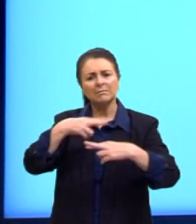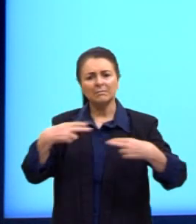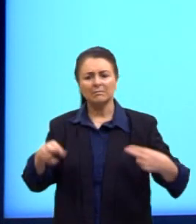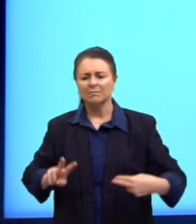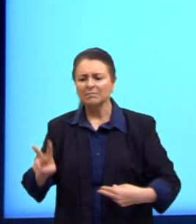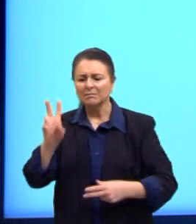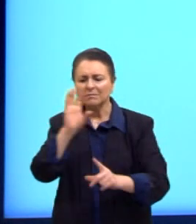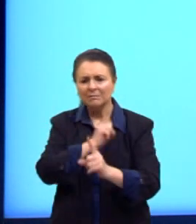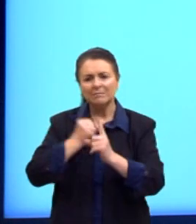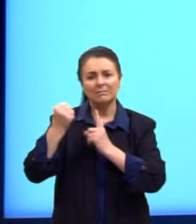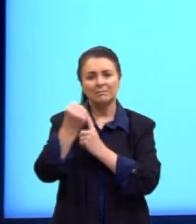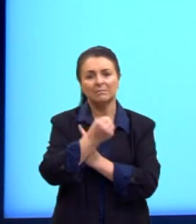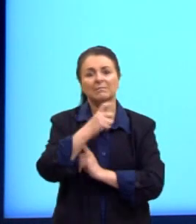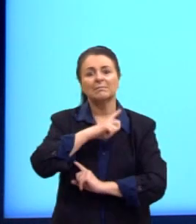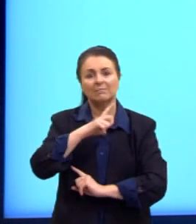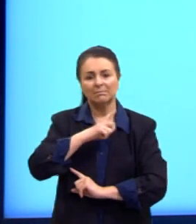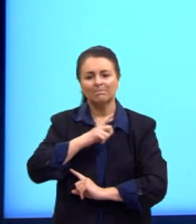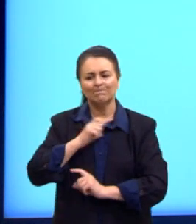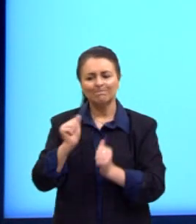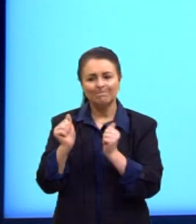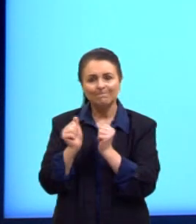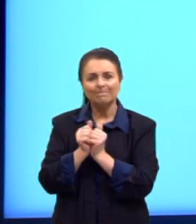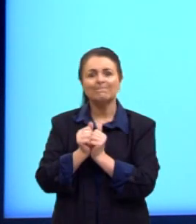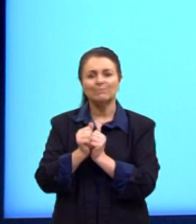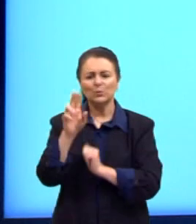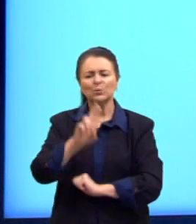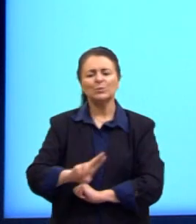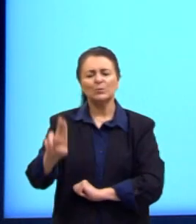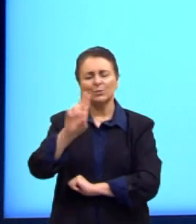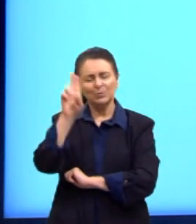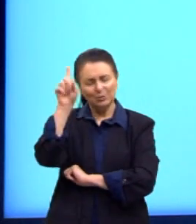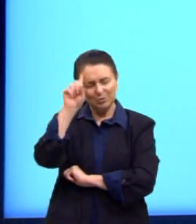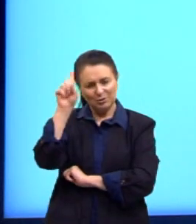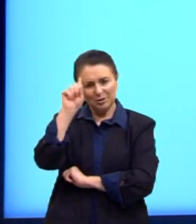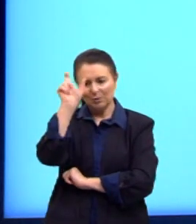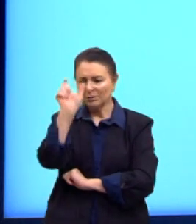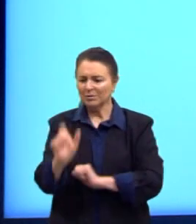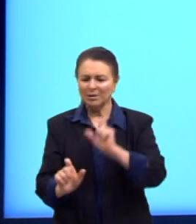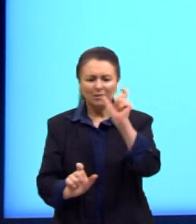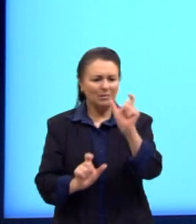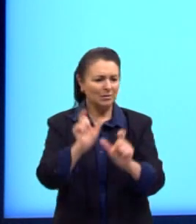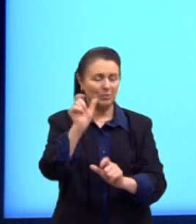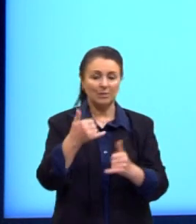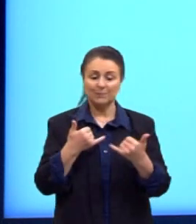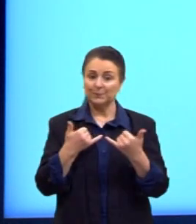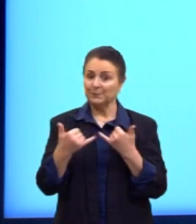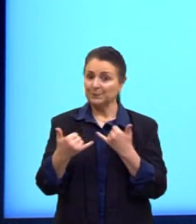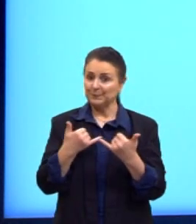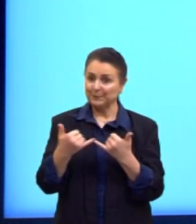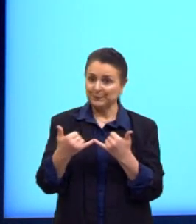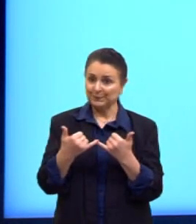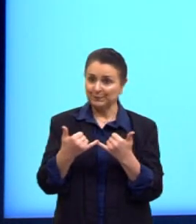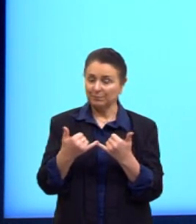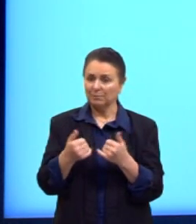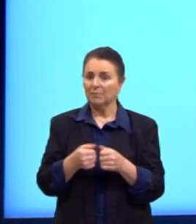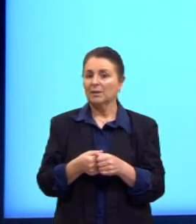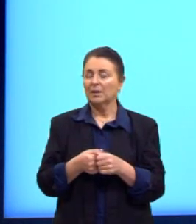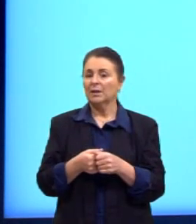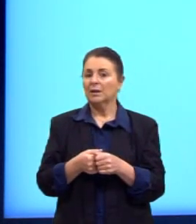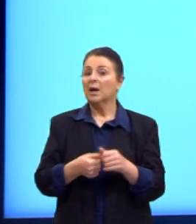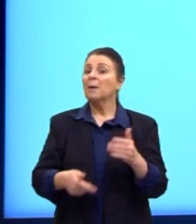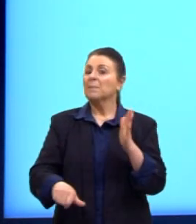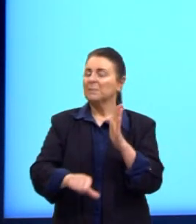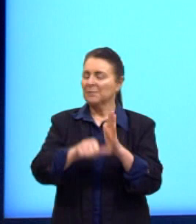social que a gente já tem aí atrelado no nosso dia a dia. Vamos ver um exemplo? Ah, antes do exemplo, as